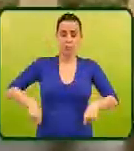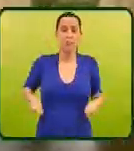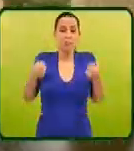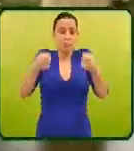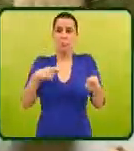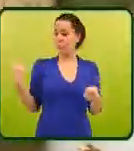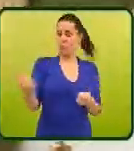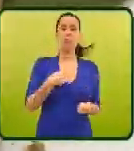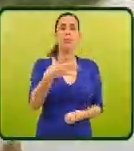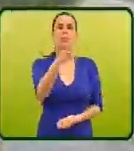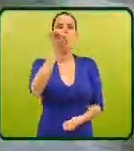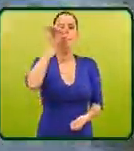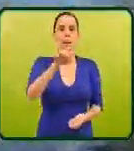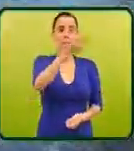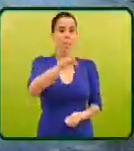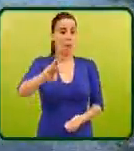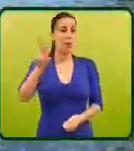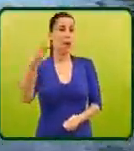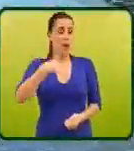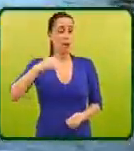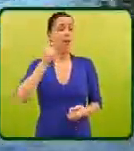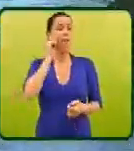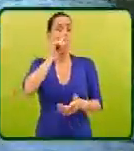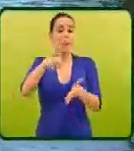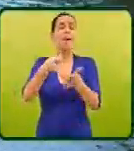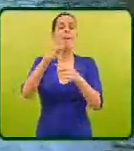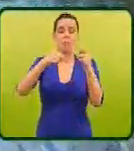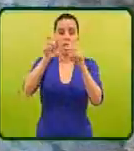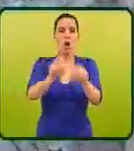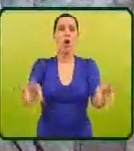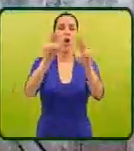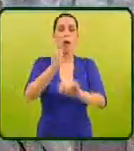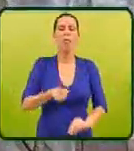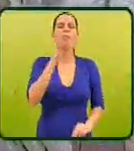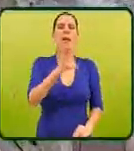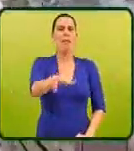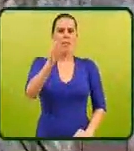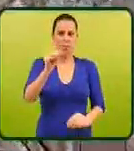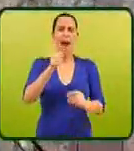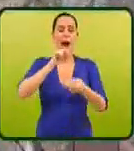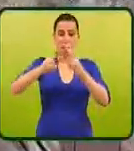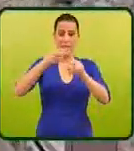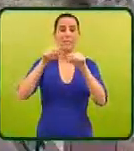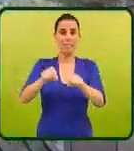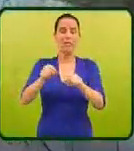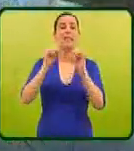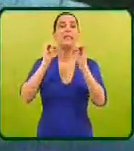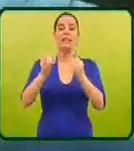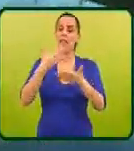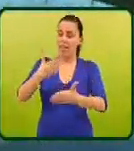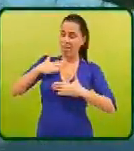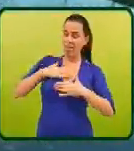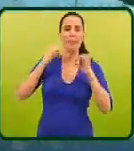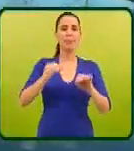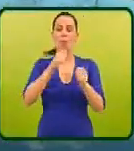cerca de 16 mil milhões de euros, com a construção de 10 novas barragens, cujo contributo será zero em